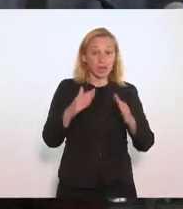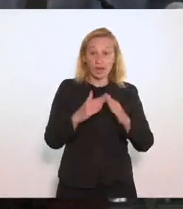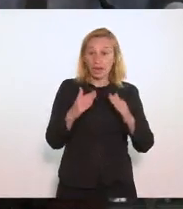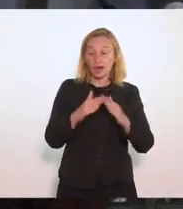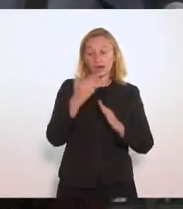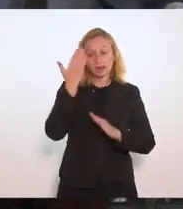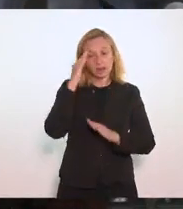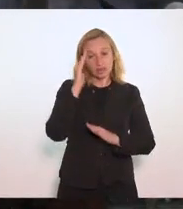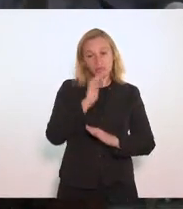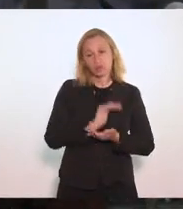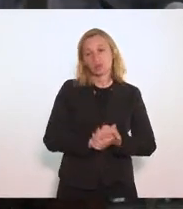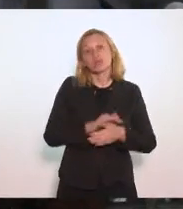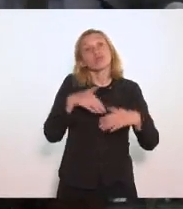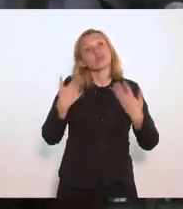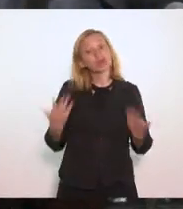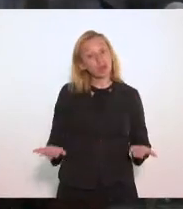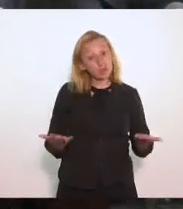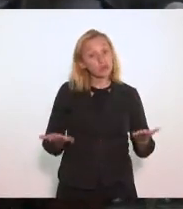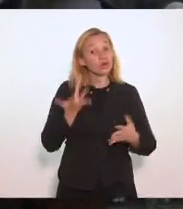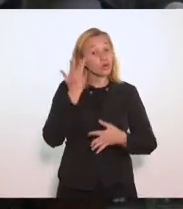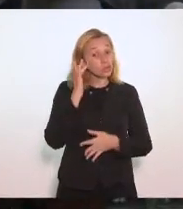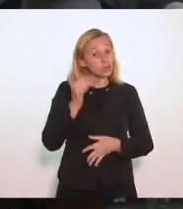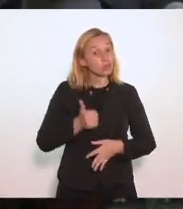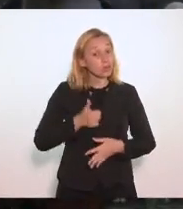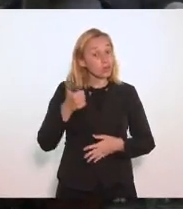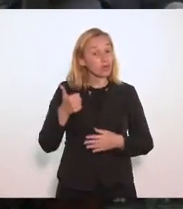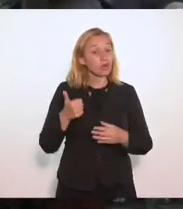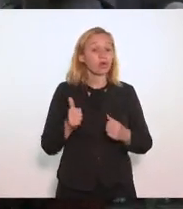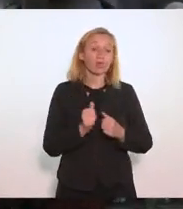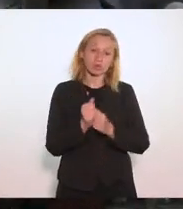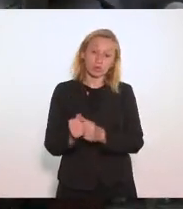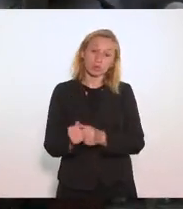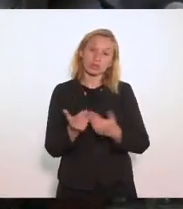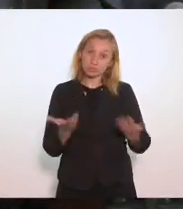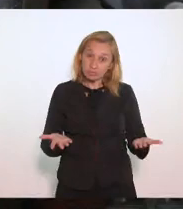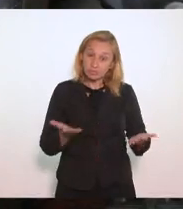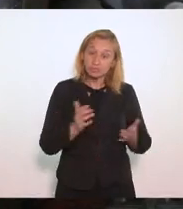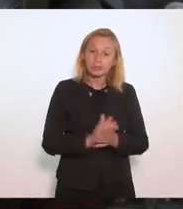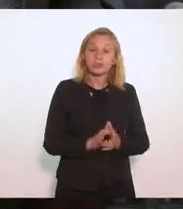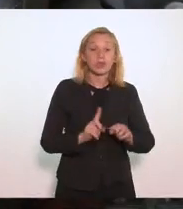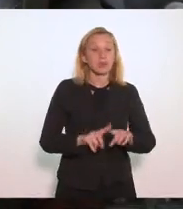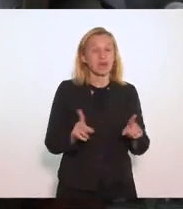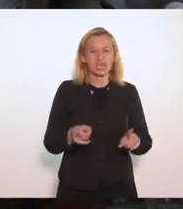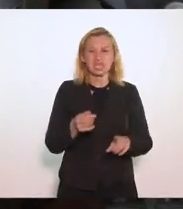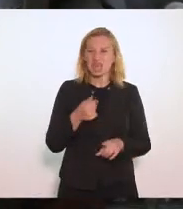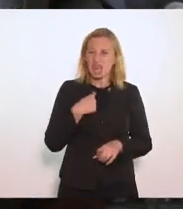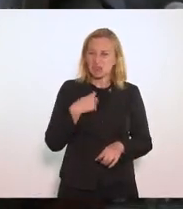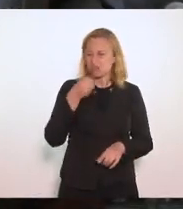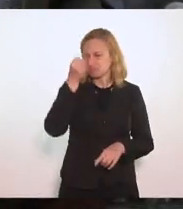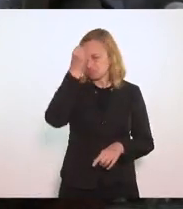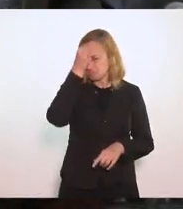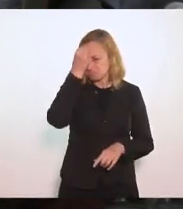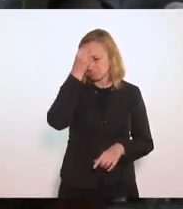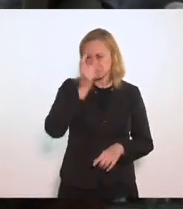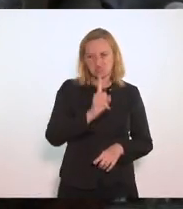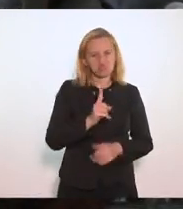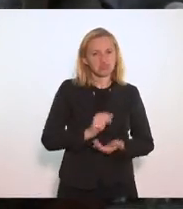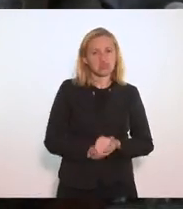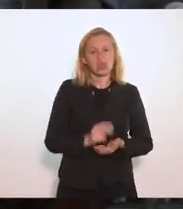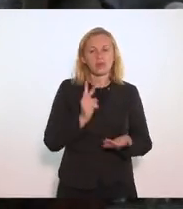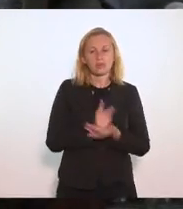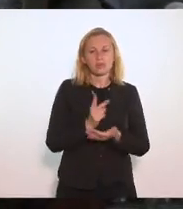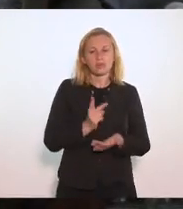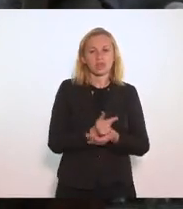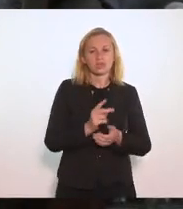entendimento Então Eu achei por bem Conduzir dessa forma Mas em nenhum momento Porque Mesmo com a